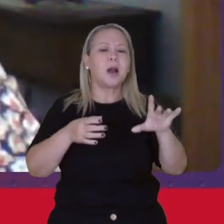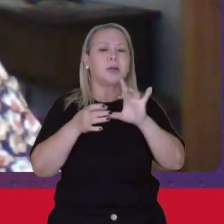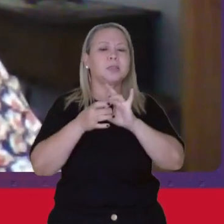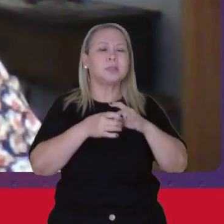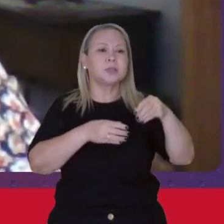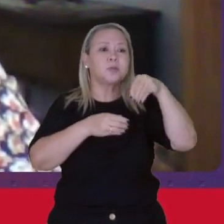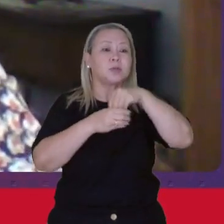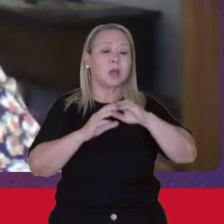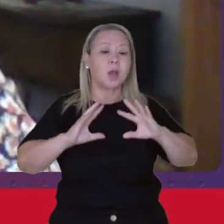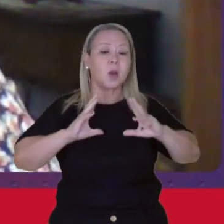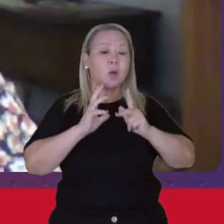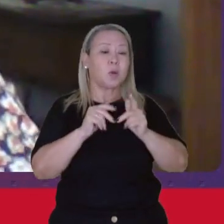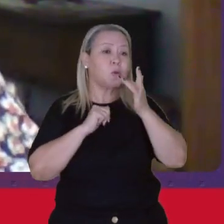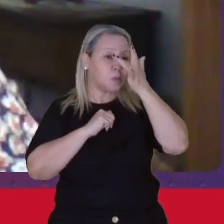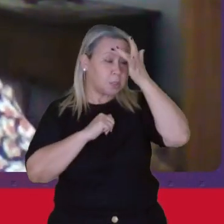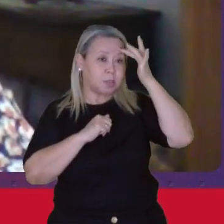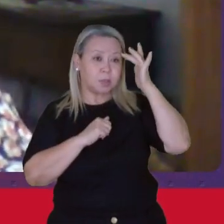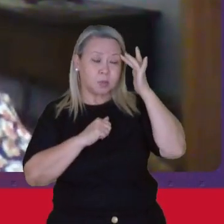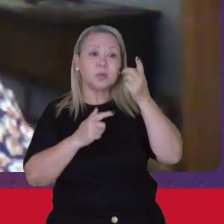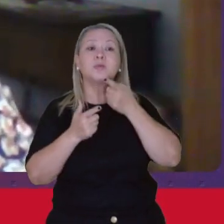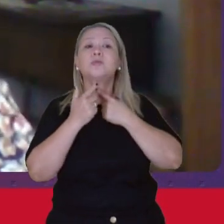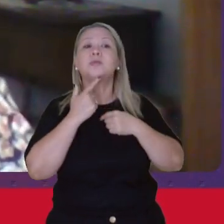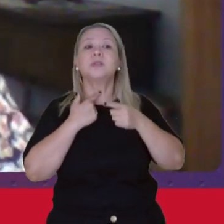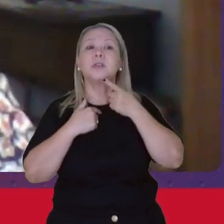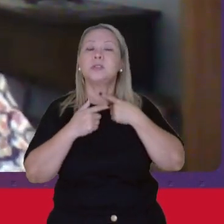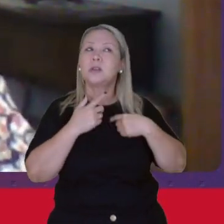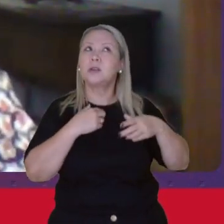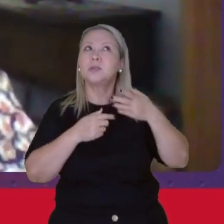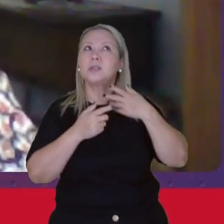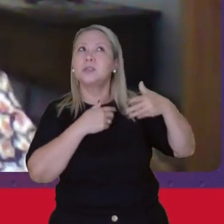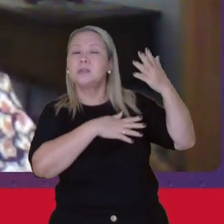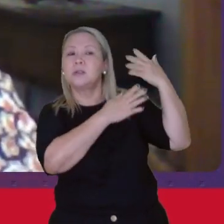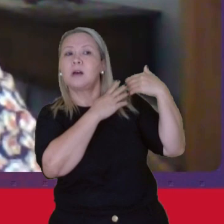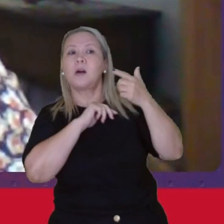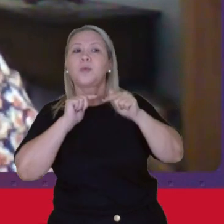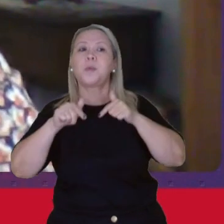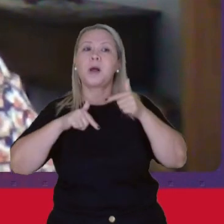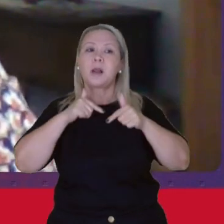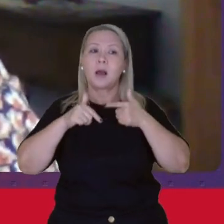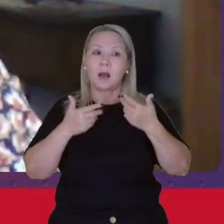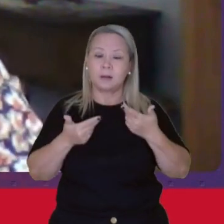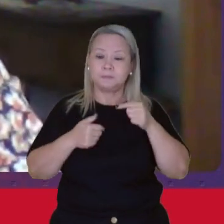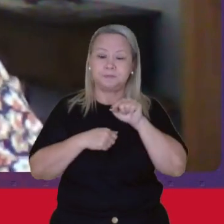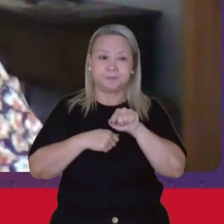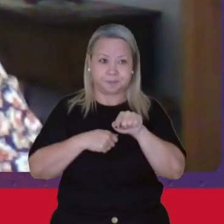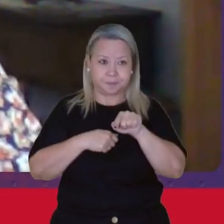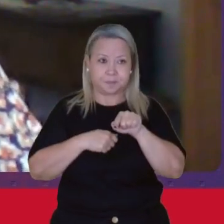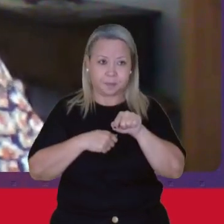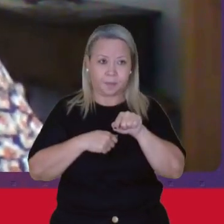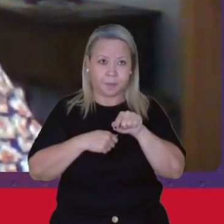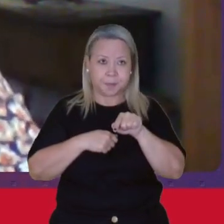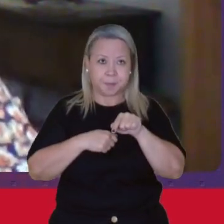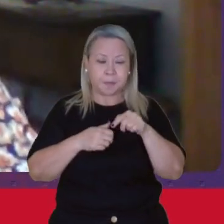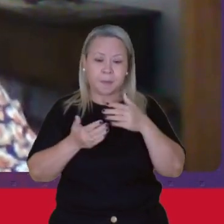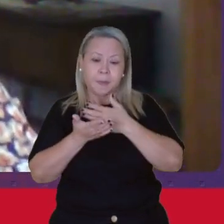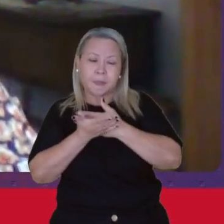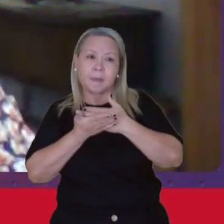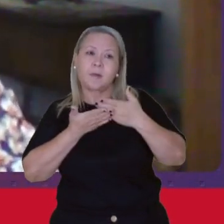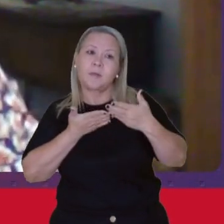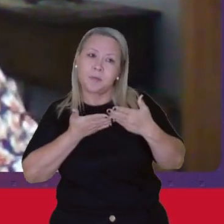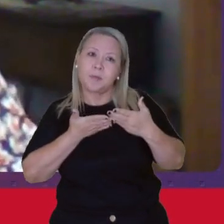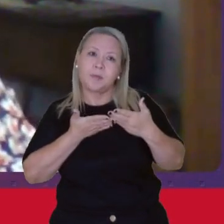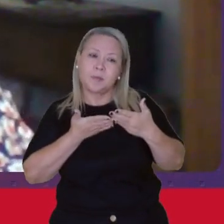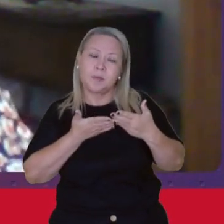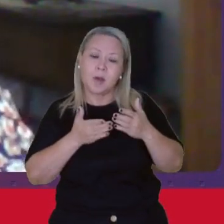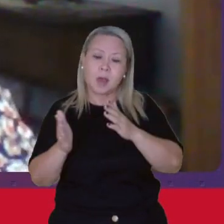todas as pessoas que desejam, que desejavam trabalhar Isso desde os